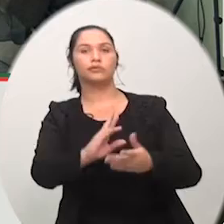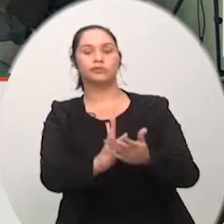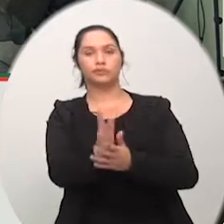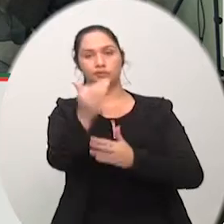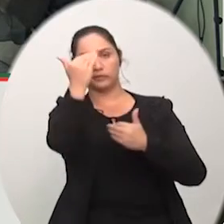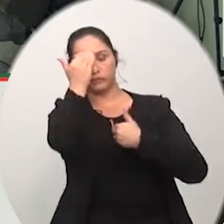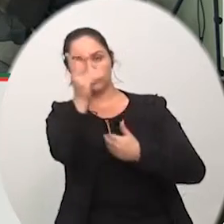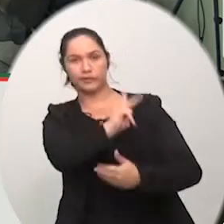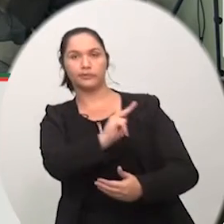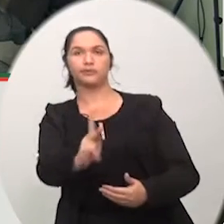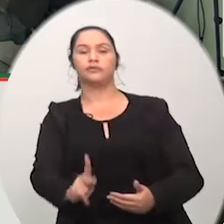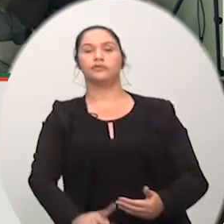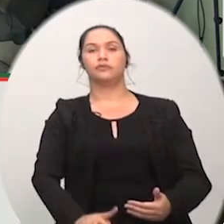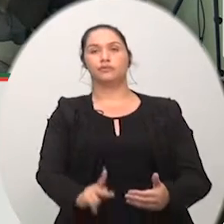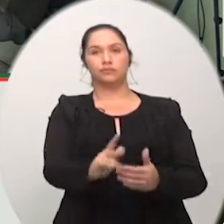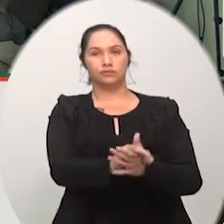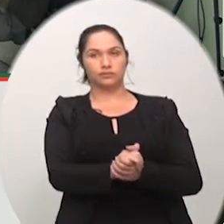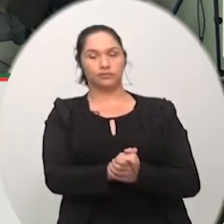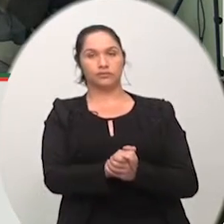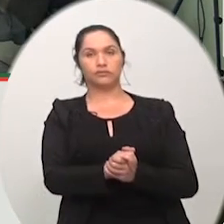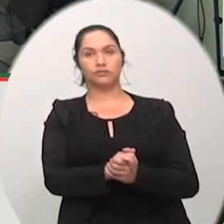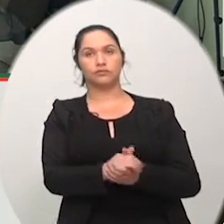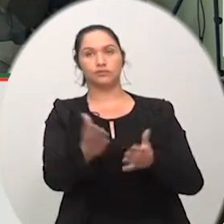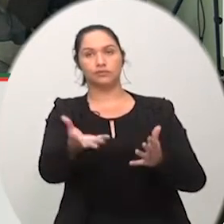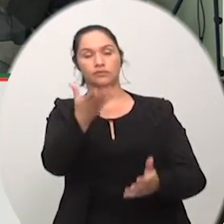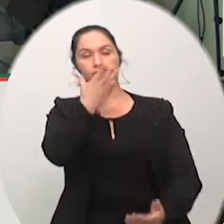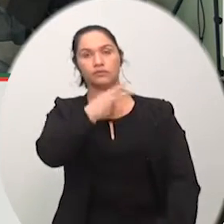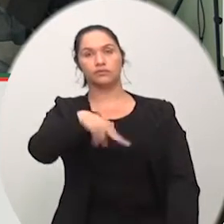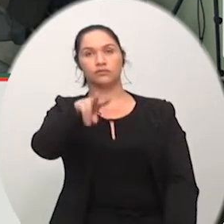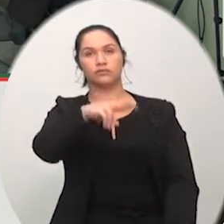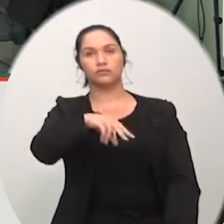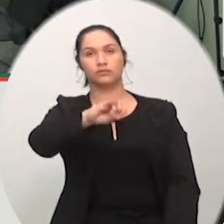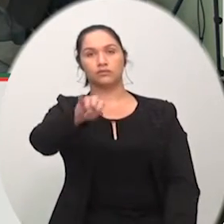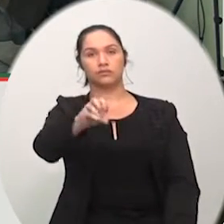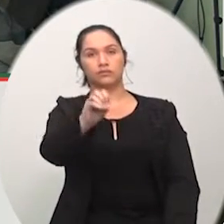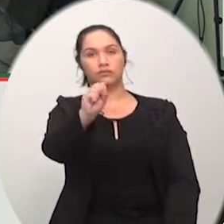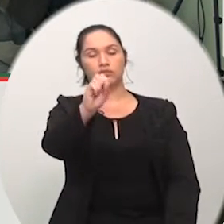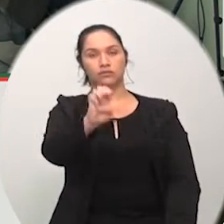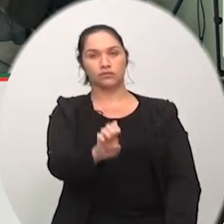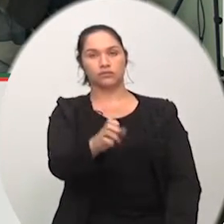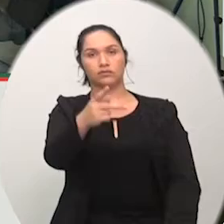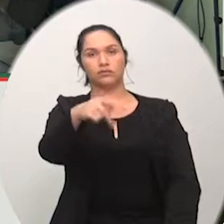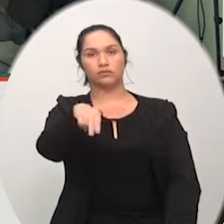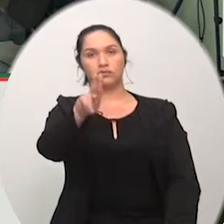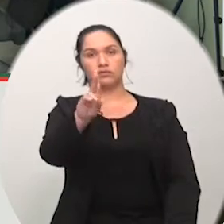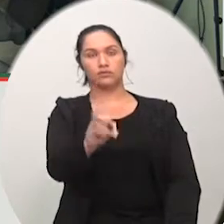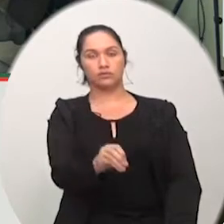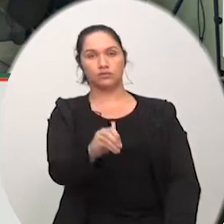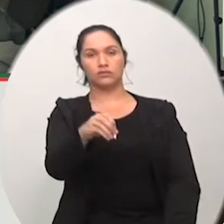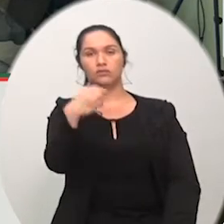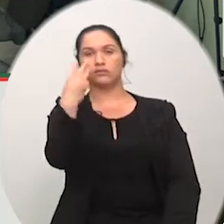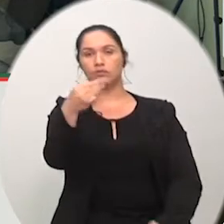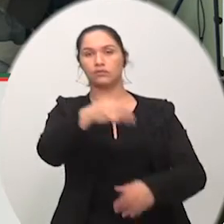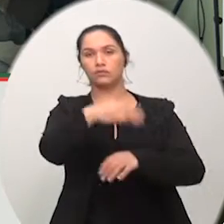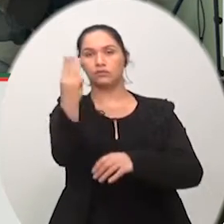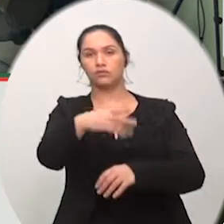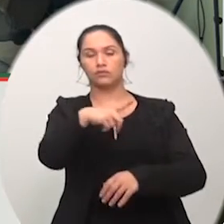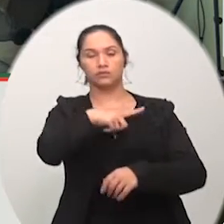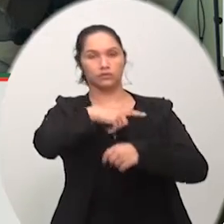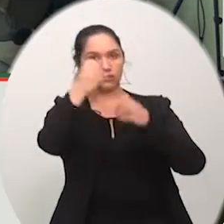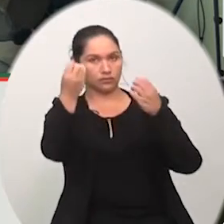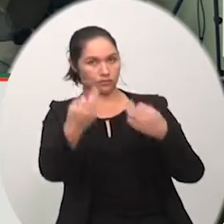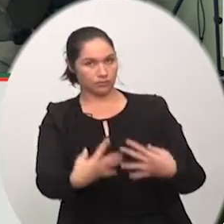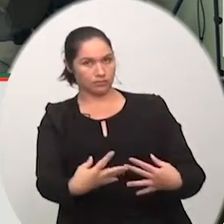Obrigada senhor presidente Com a palavra agora então o vereador José Paulo Ferrares Vossa Excelência dispõe 3 minutos e 30